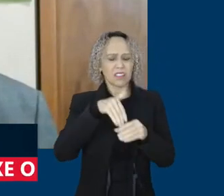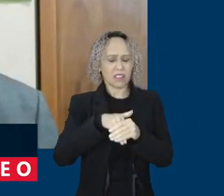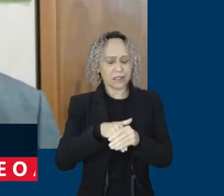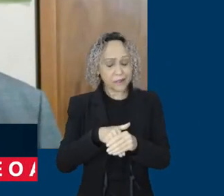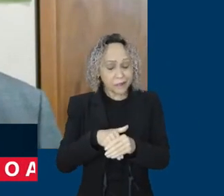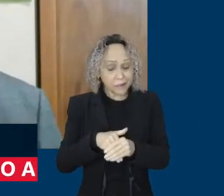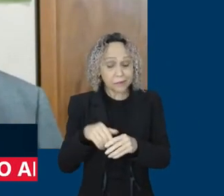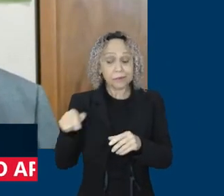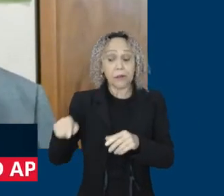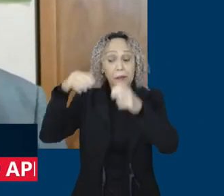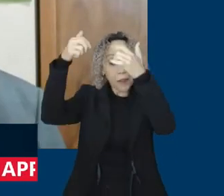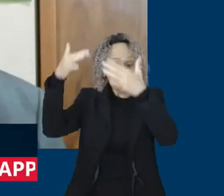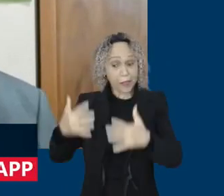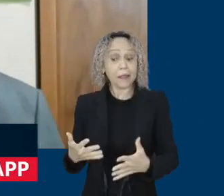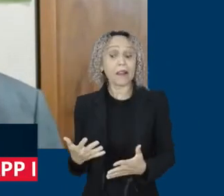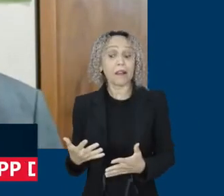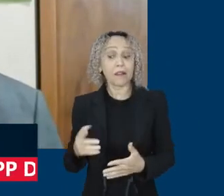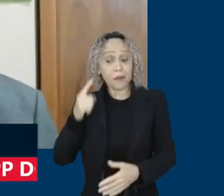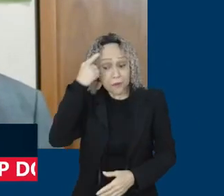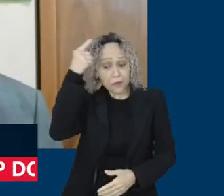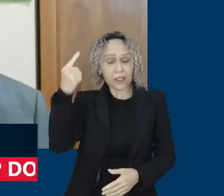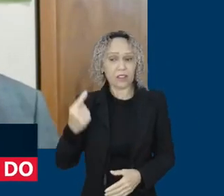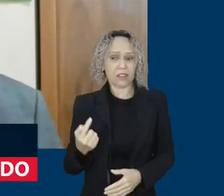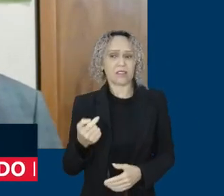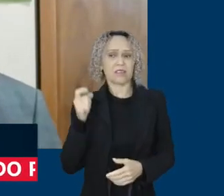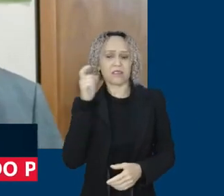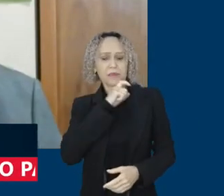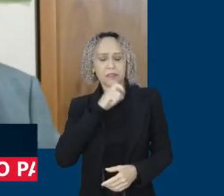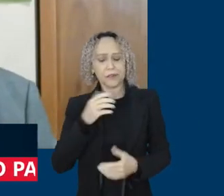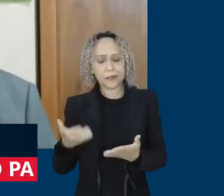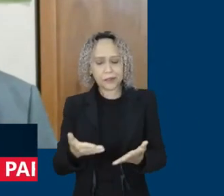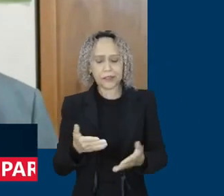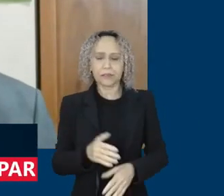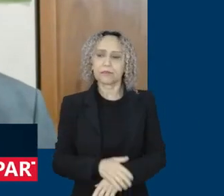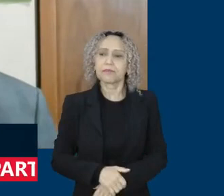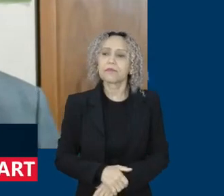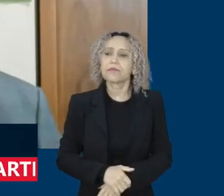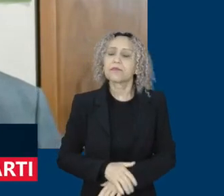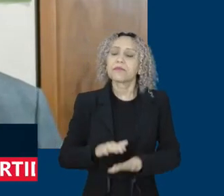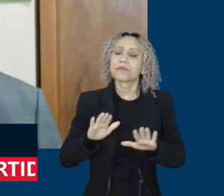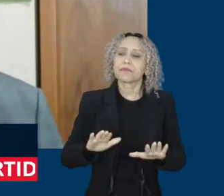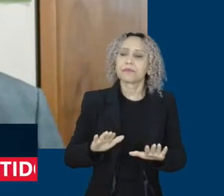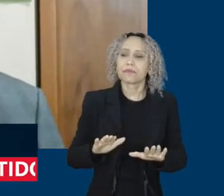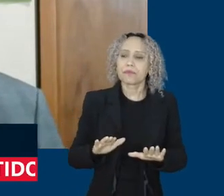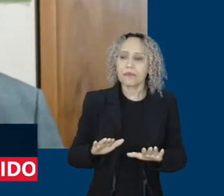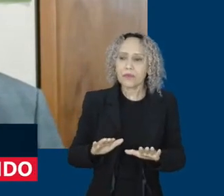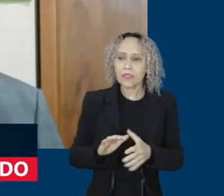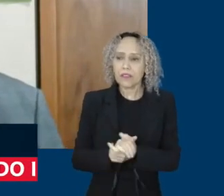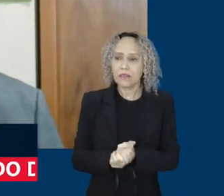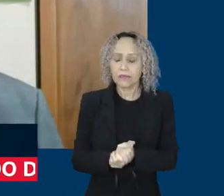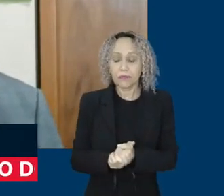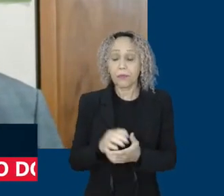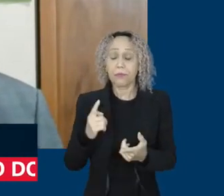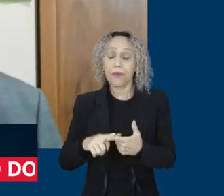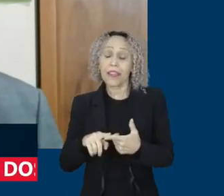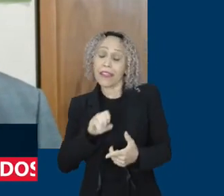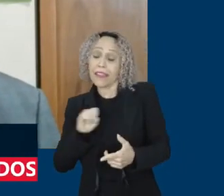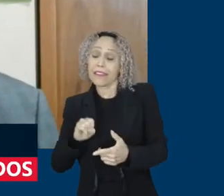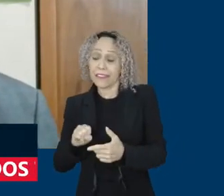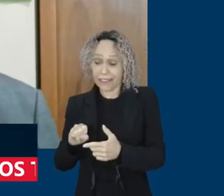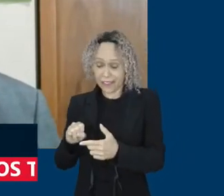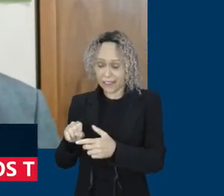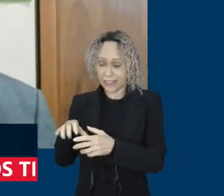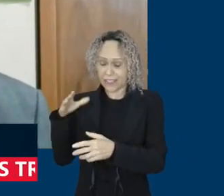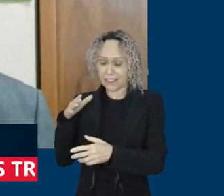no planejamento deles, e, a partir daí, anularia o resultado do TSE e proclamaria eleito e tentariam dar posse ao